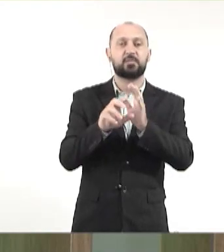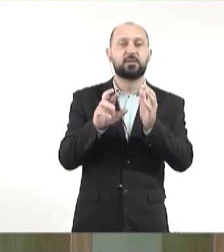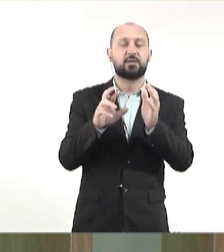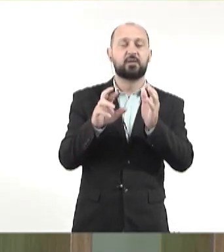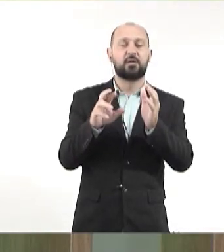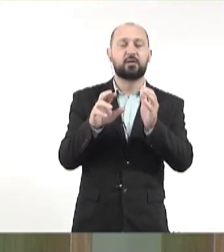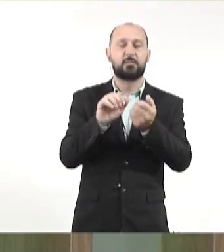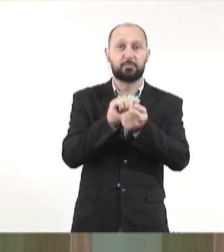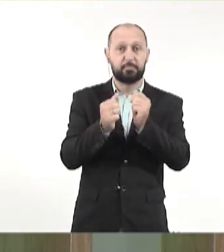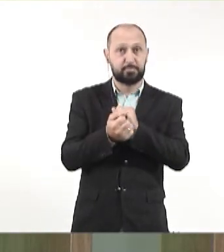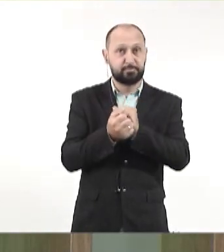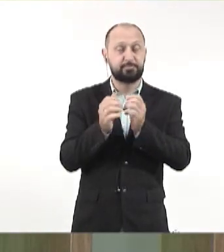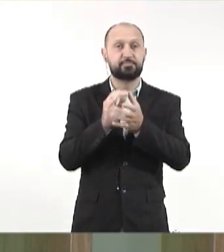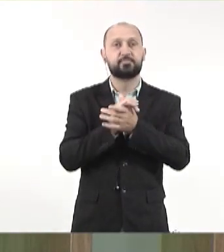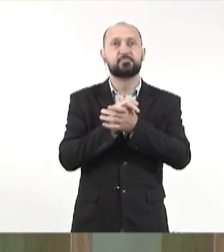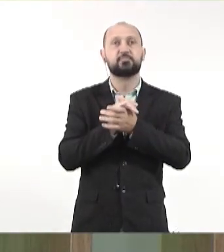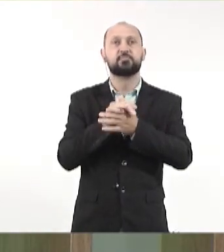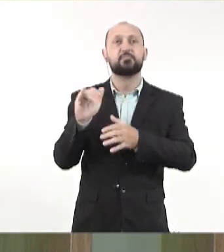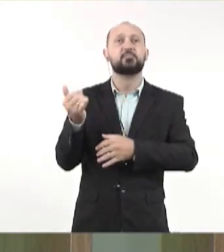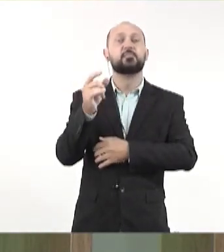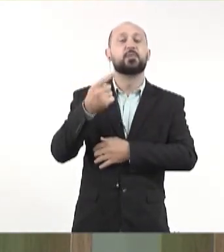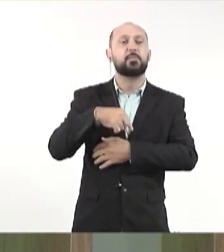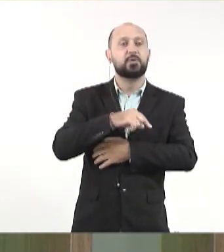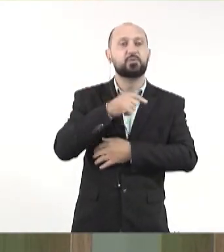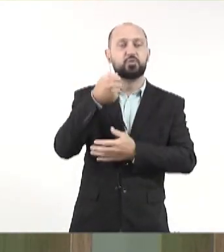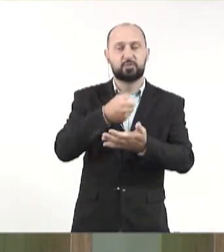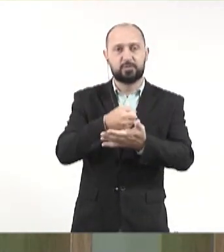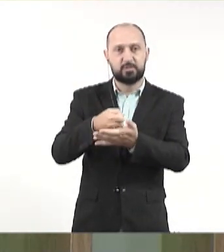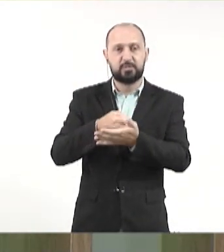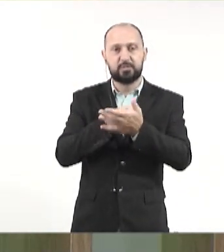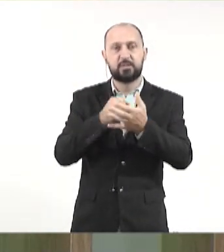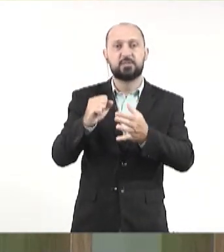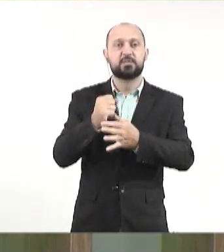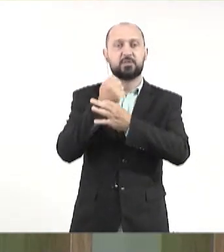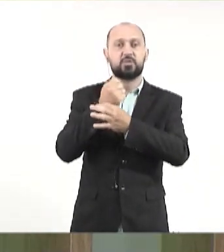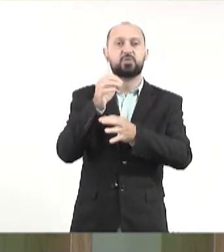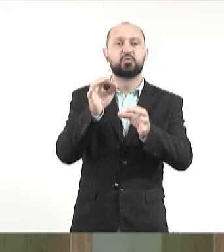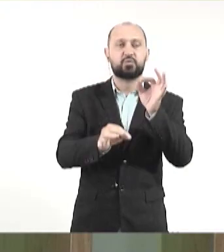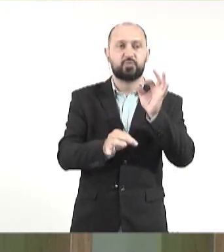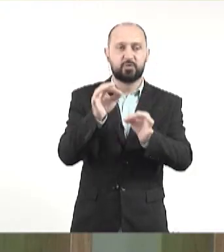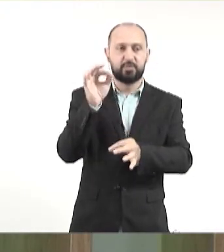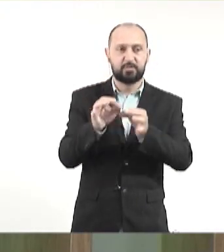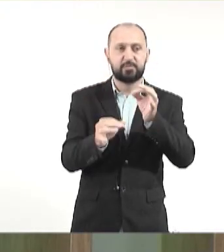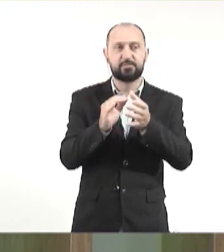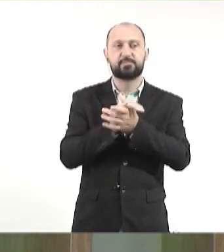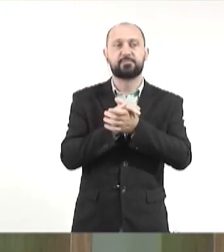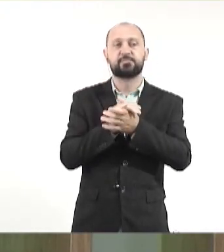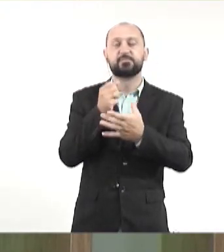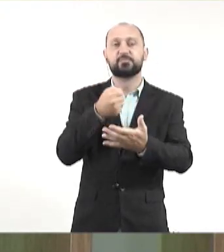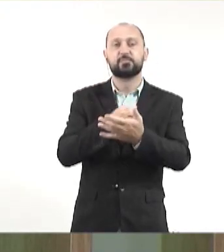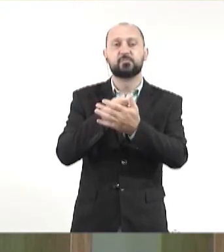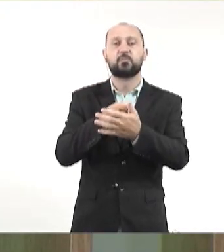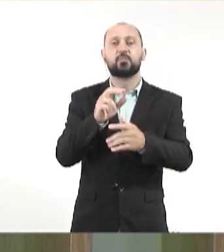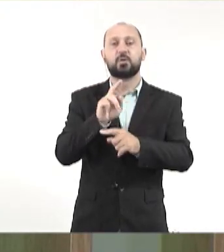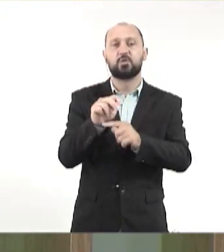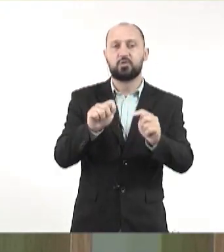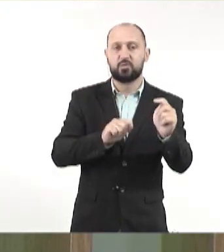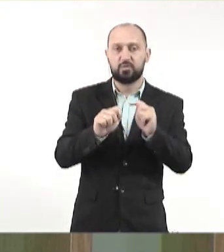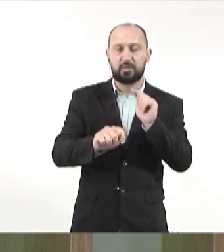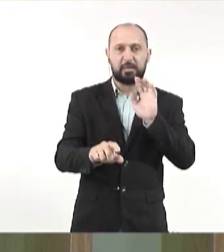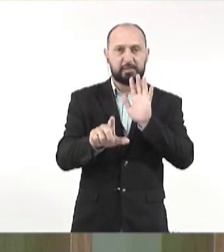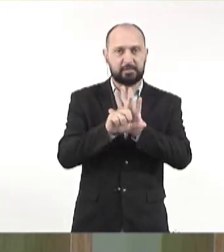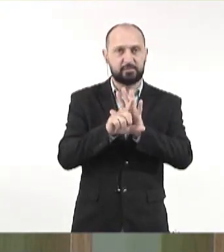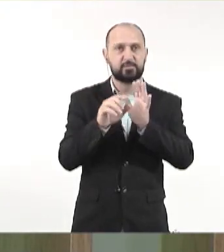com regulamentação, a importância disso para a gente garantir segurança jurídica, para a gente garantir esse controle de